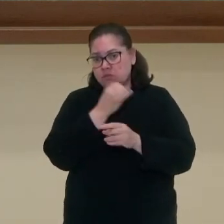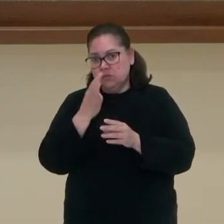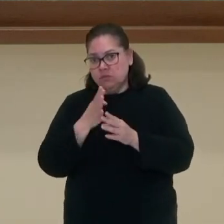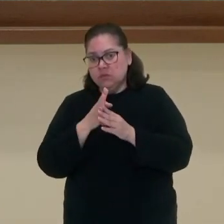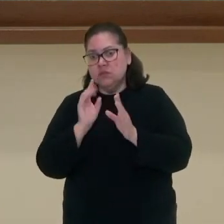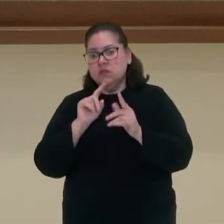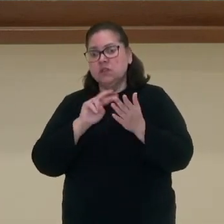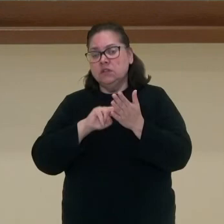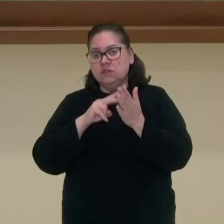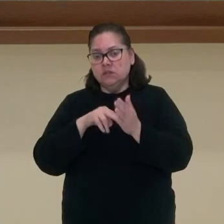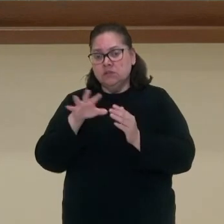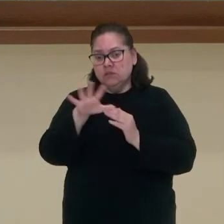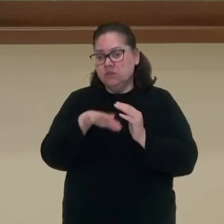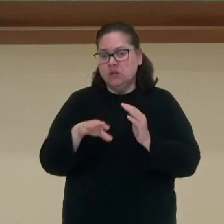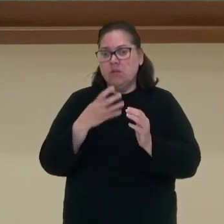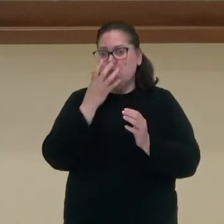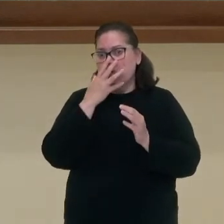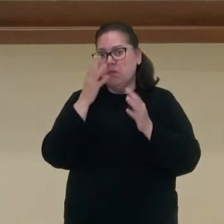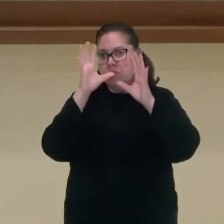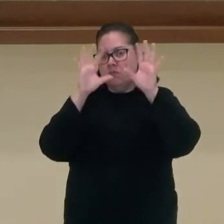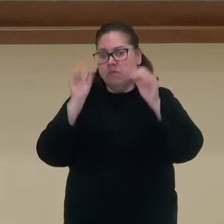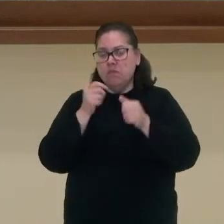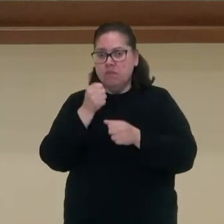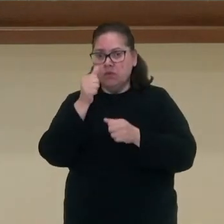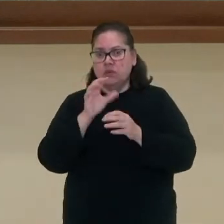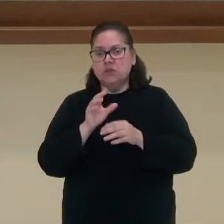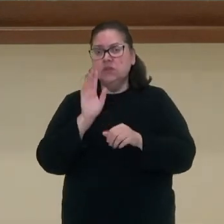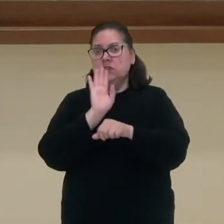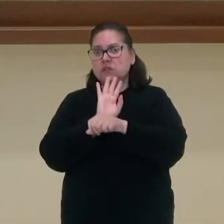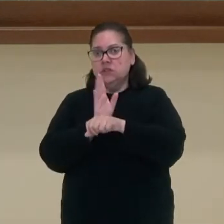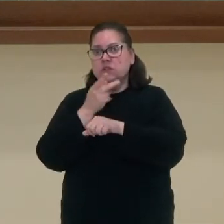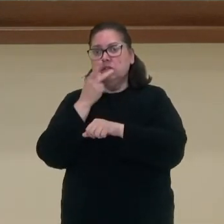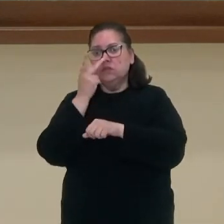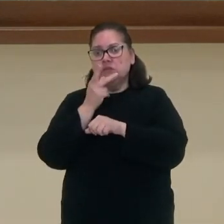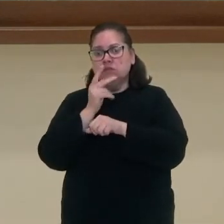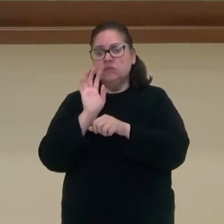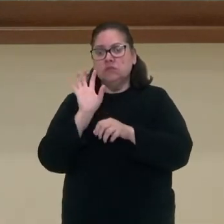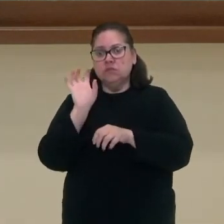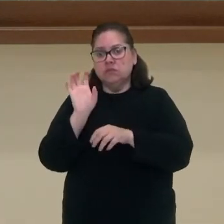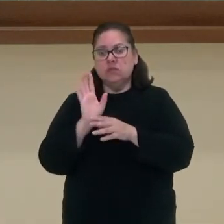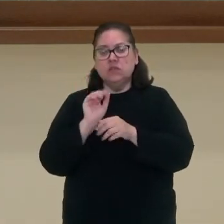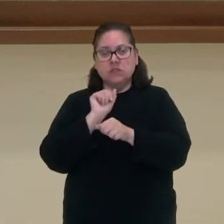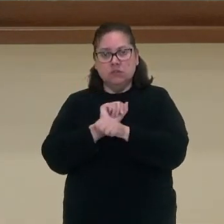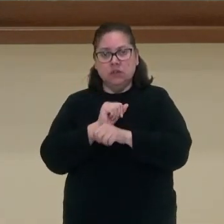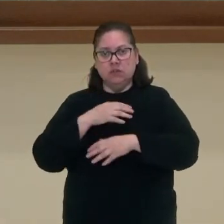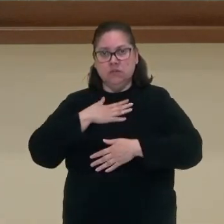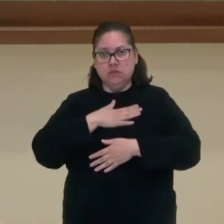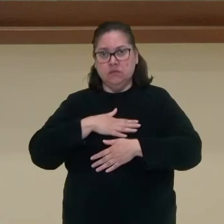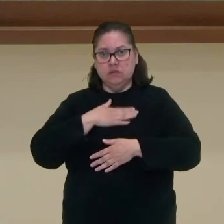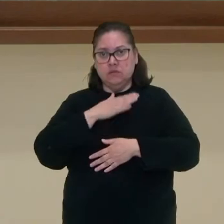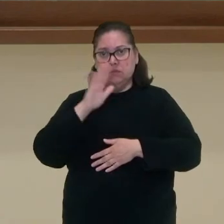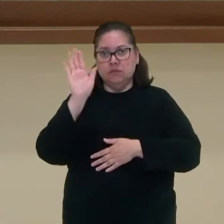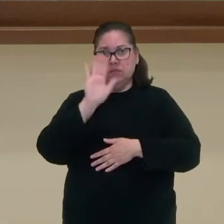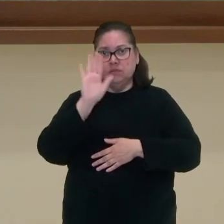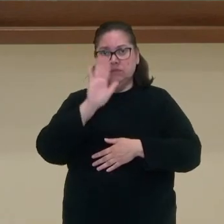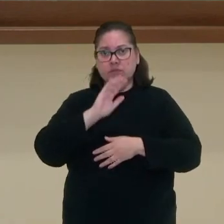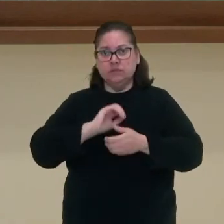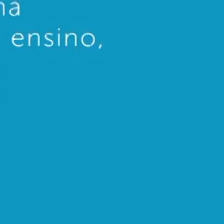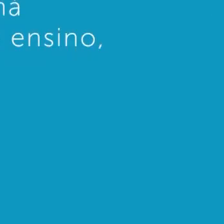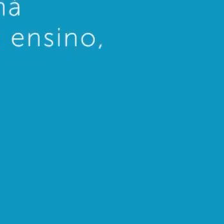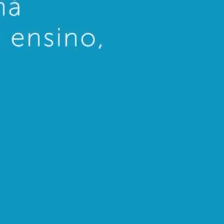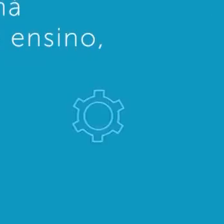significa que aquele ambiente não é tão poluído. Nesse vídeo, nós falamos sobre os poríferos. Espero que vocês tenham gostado. Até breve!